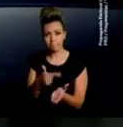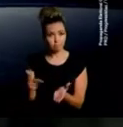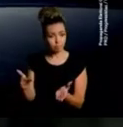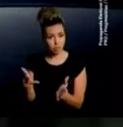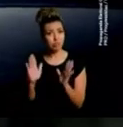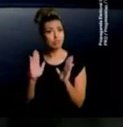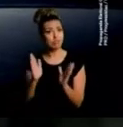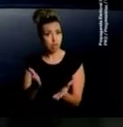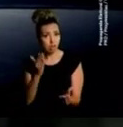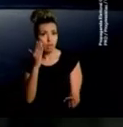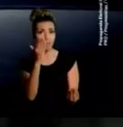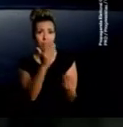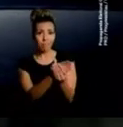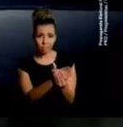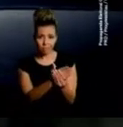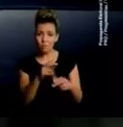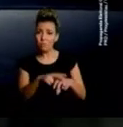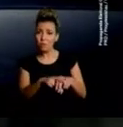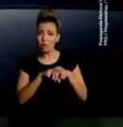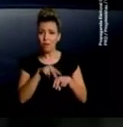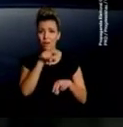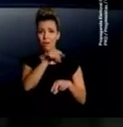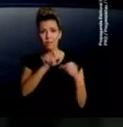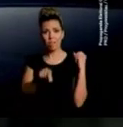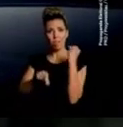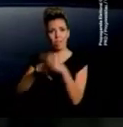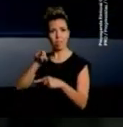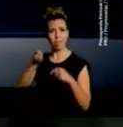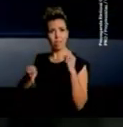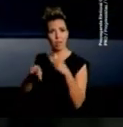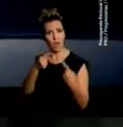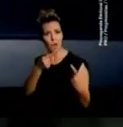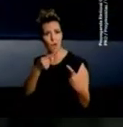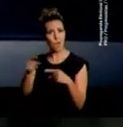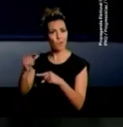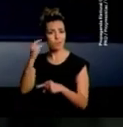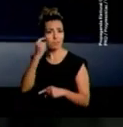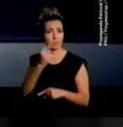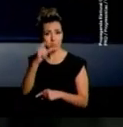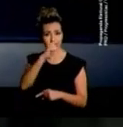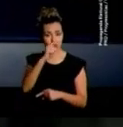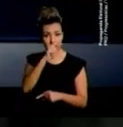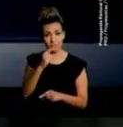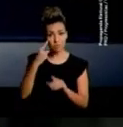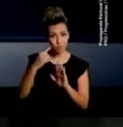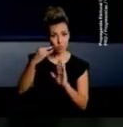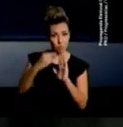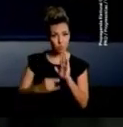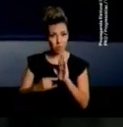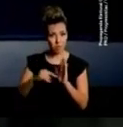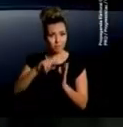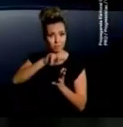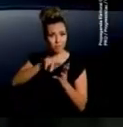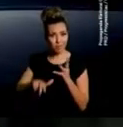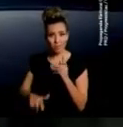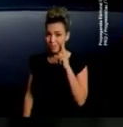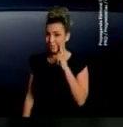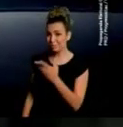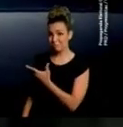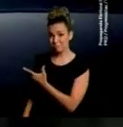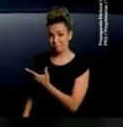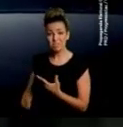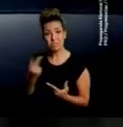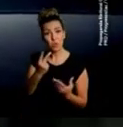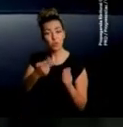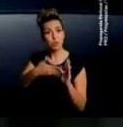condenado pela justiça por atacar e mentir sobre o prefeito. Sabe o que são estes documentos aqui ao lado? Só